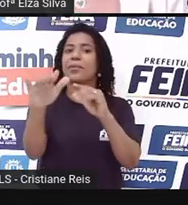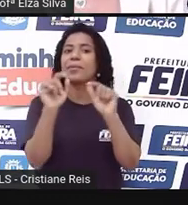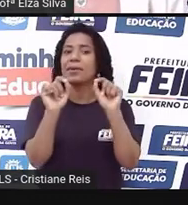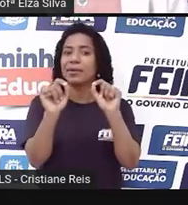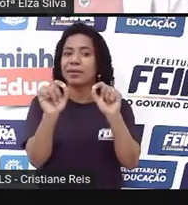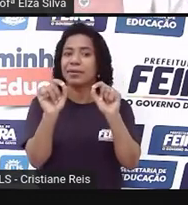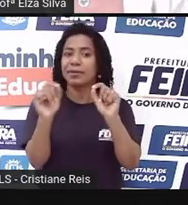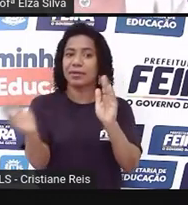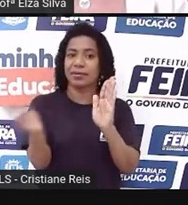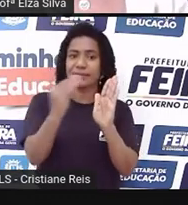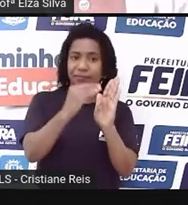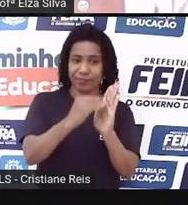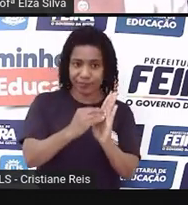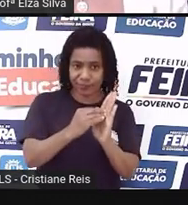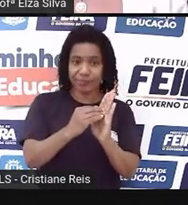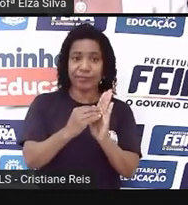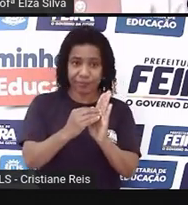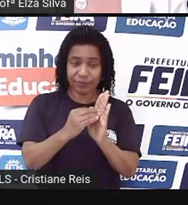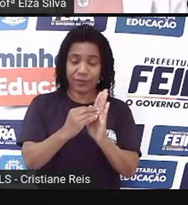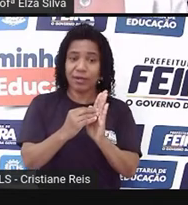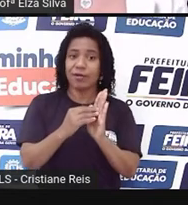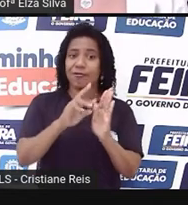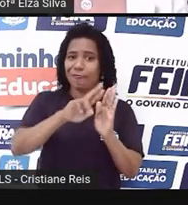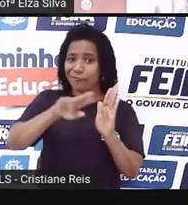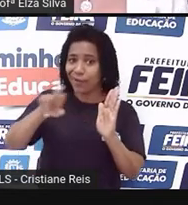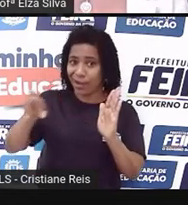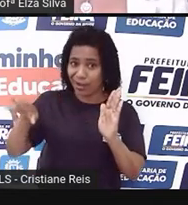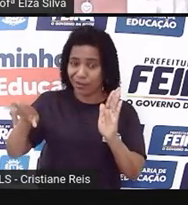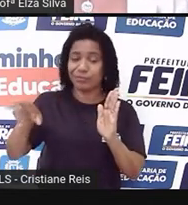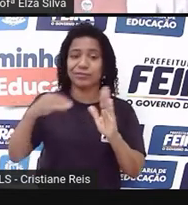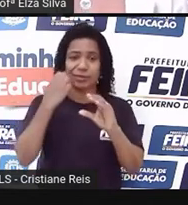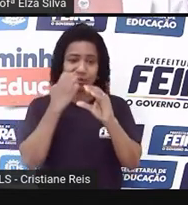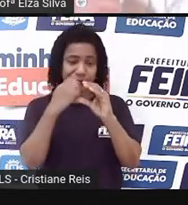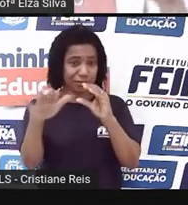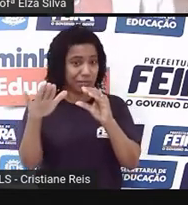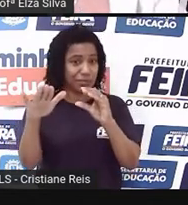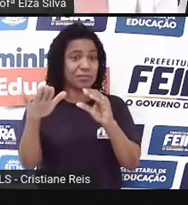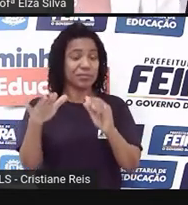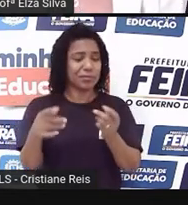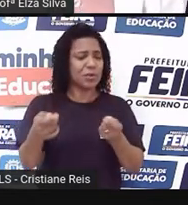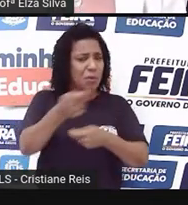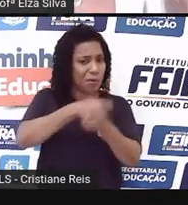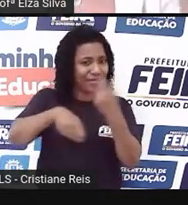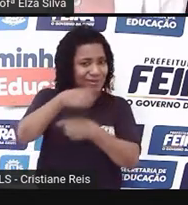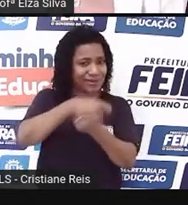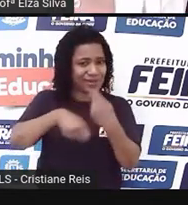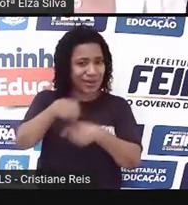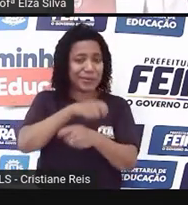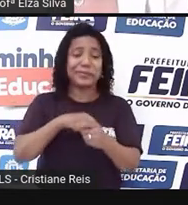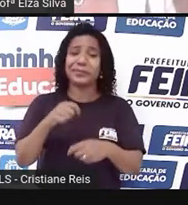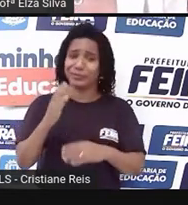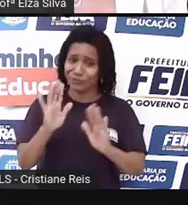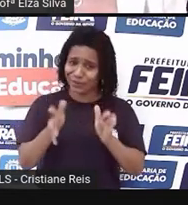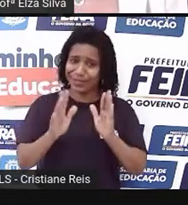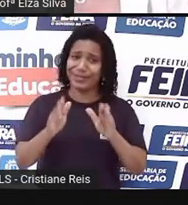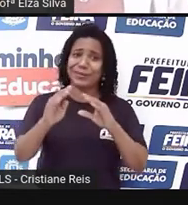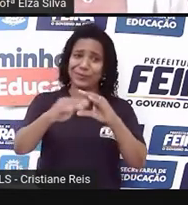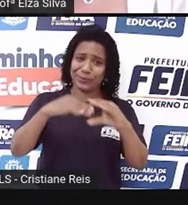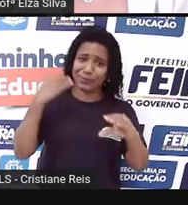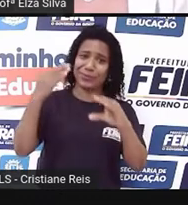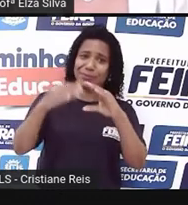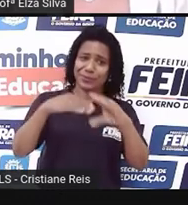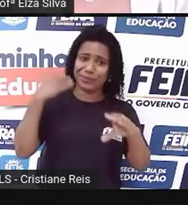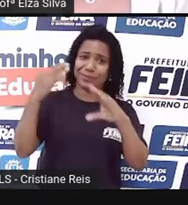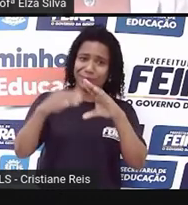Eu, geralmente, recebo muitos e-mails assim, e-mails comerciais. Alguém envia um e-mail para mim e diz, olha, Elza, esse e-mail já